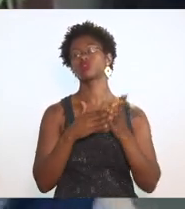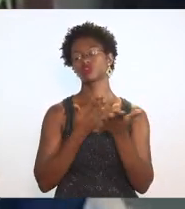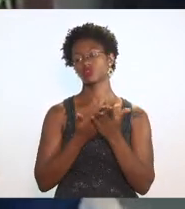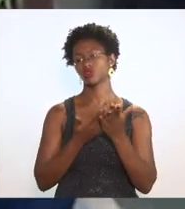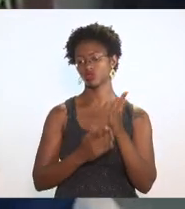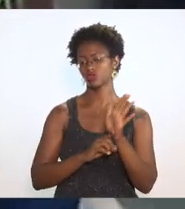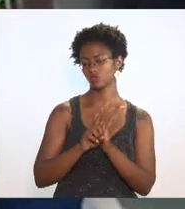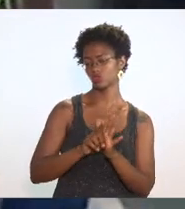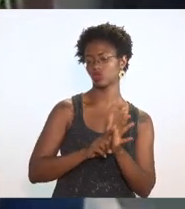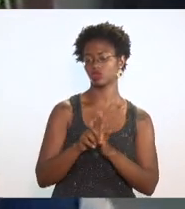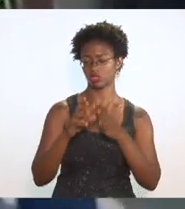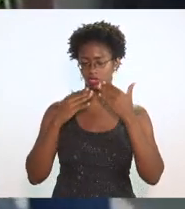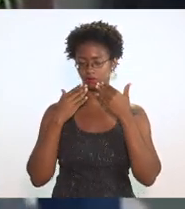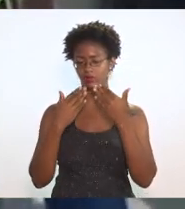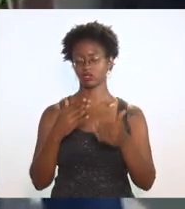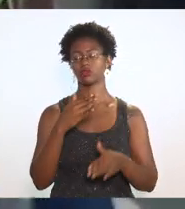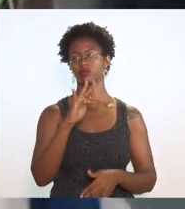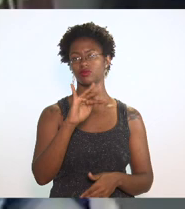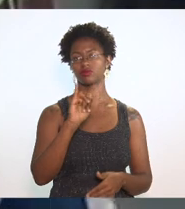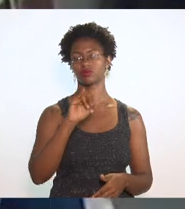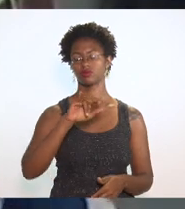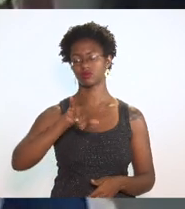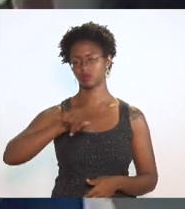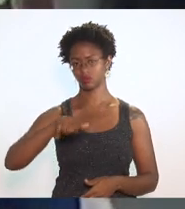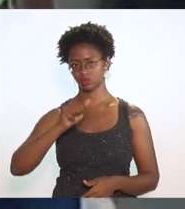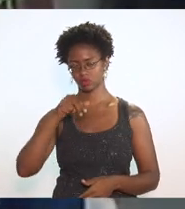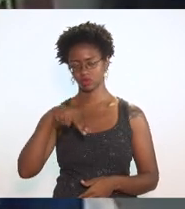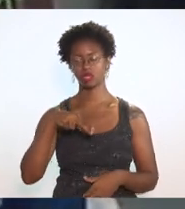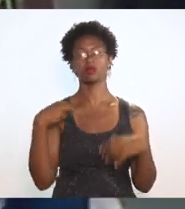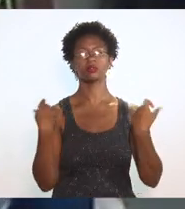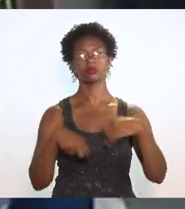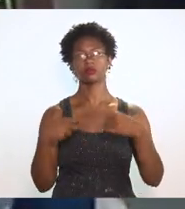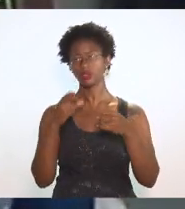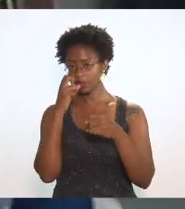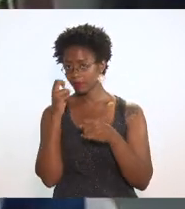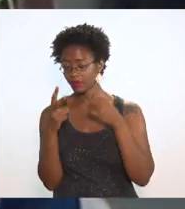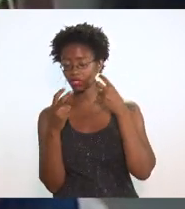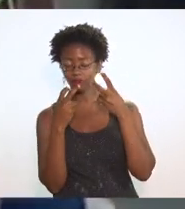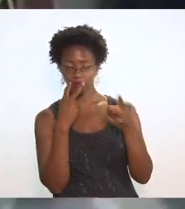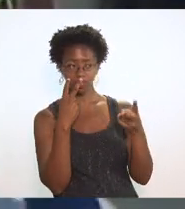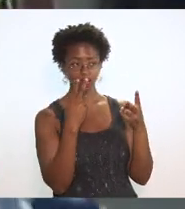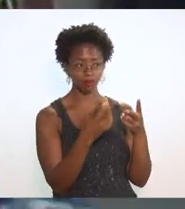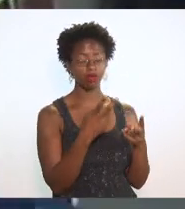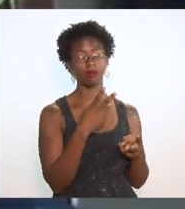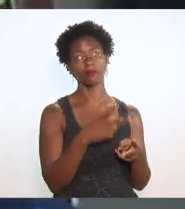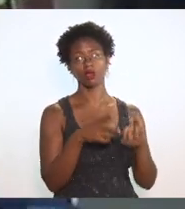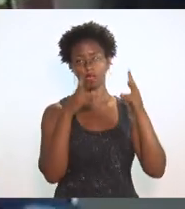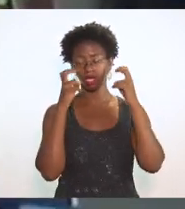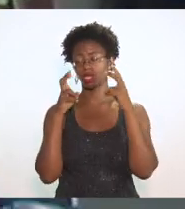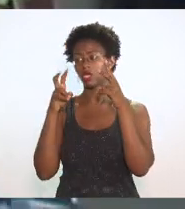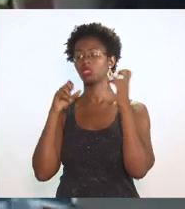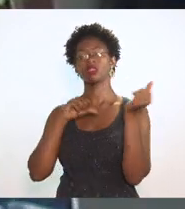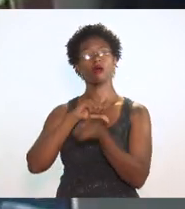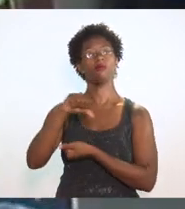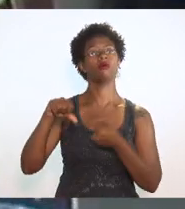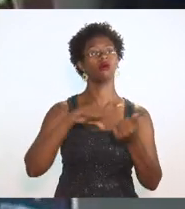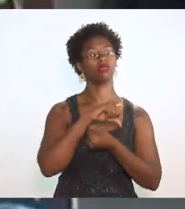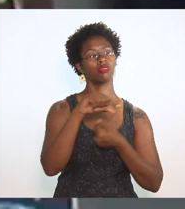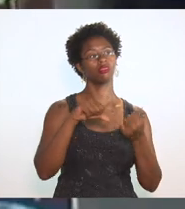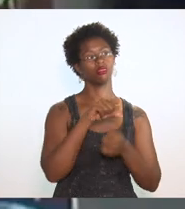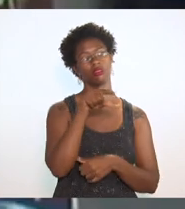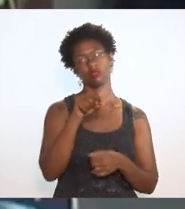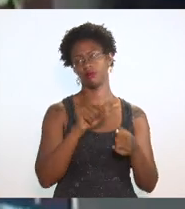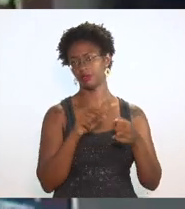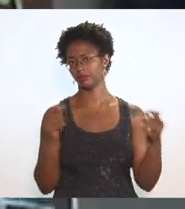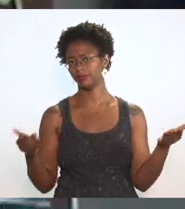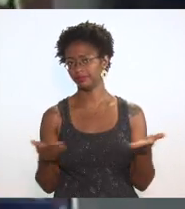que foram apresentados pela Firjan vão ter que verificar cotejando considerando essas alterações que foram realizadas